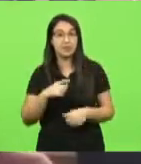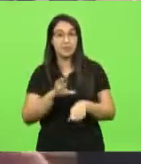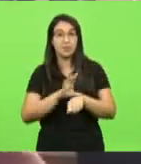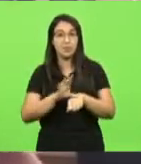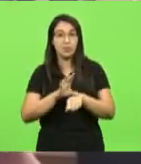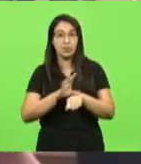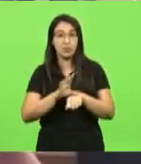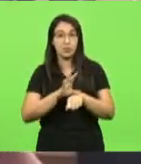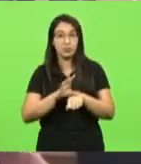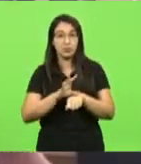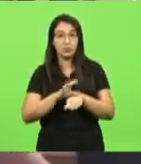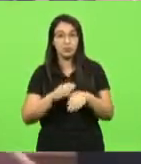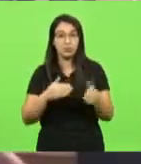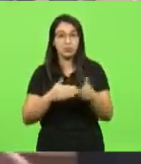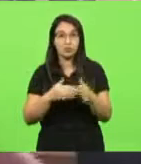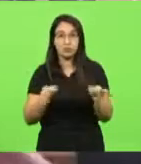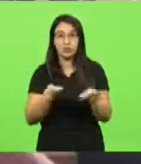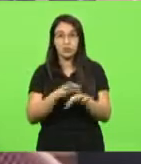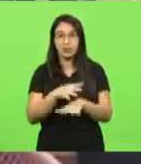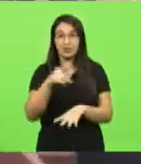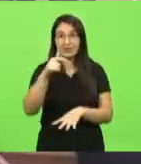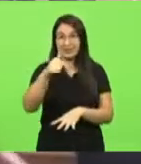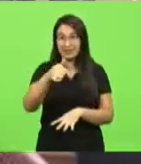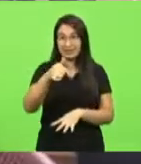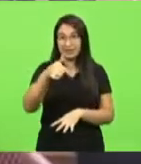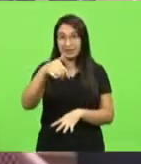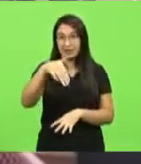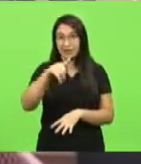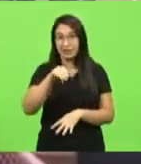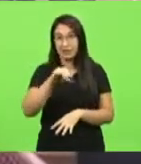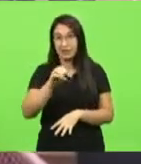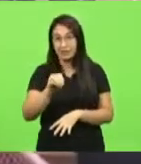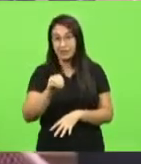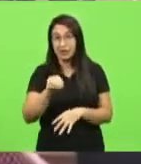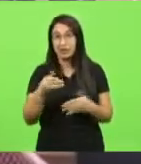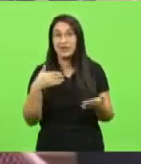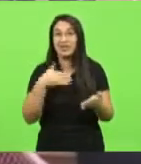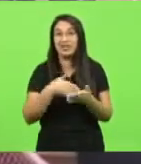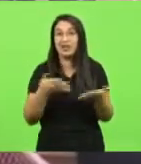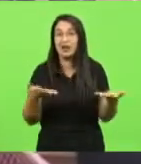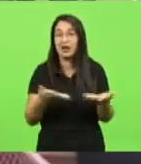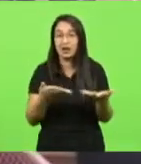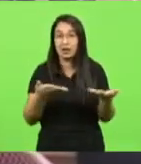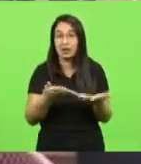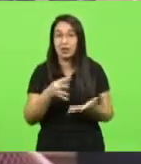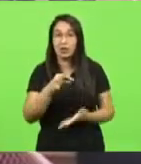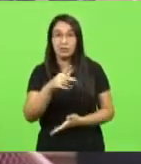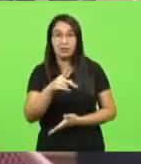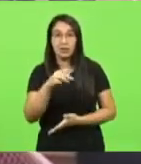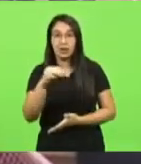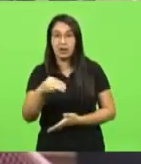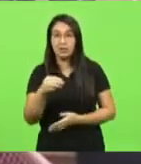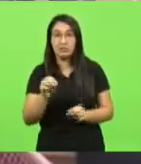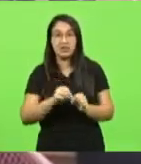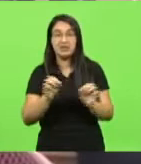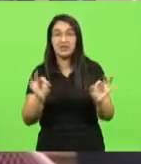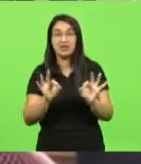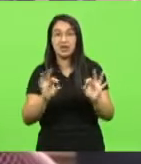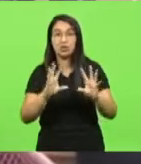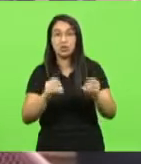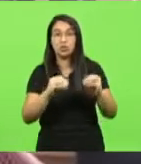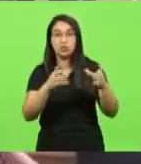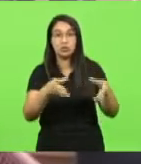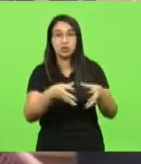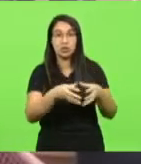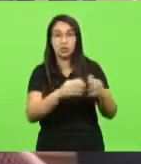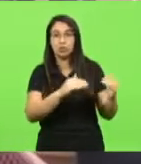7 de maio e até agora a Polícia Militar não fez absolutamente nada. Estão todos os comandantes de quartéis